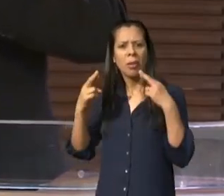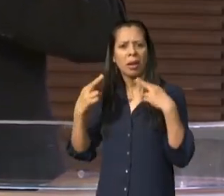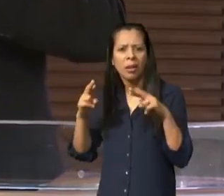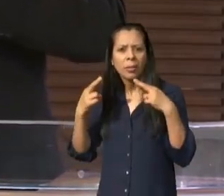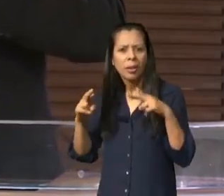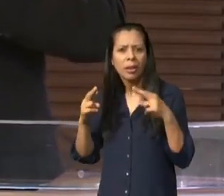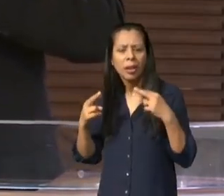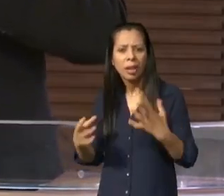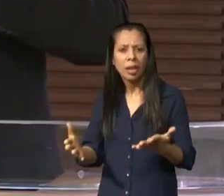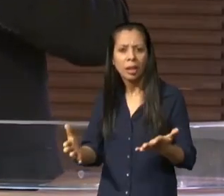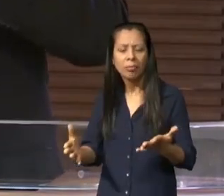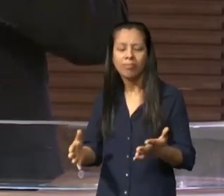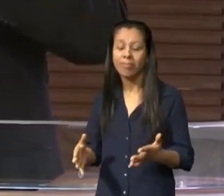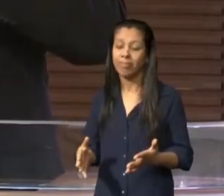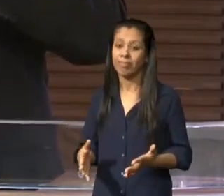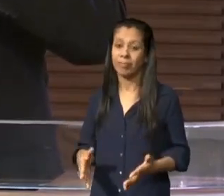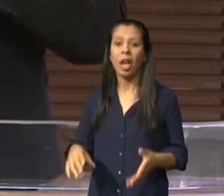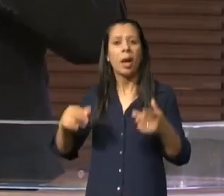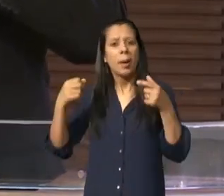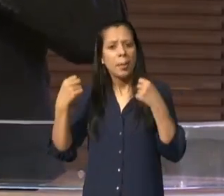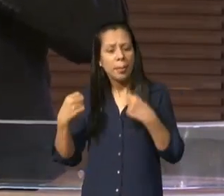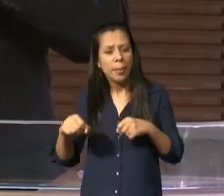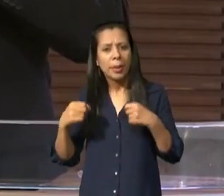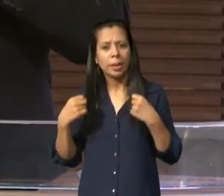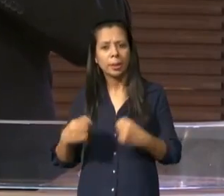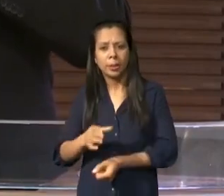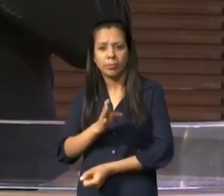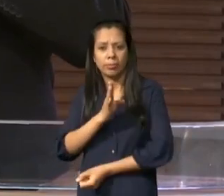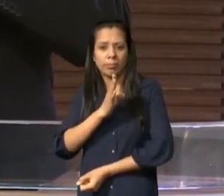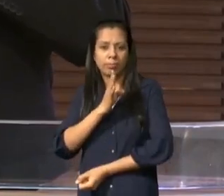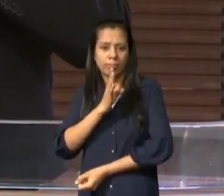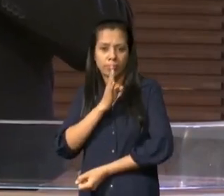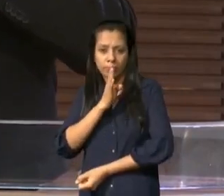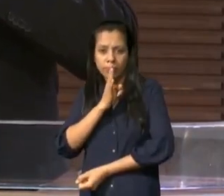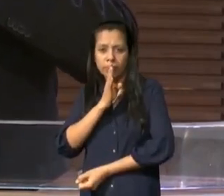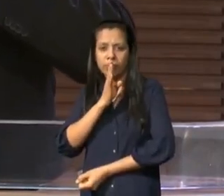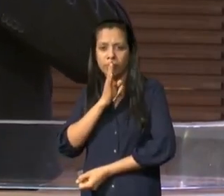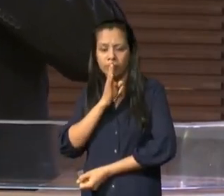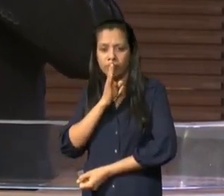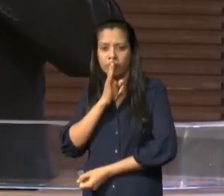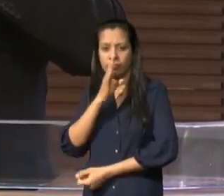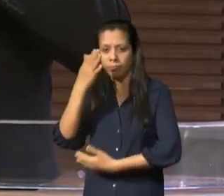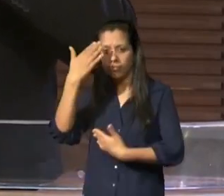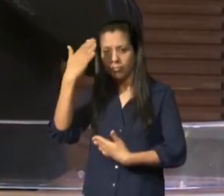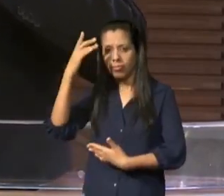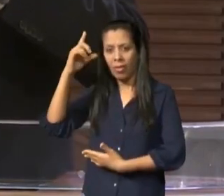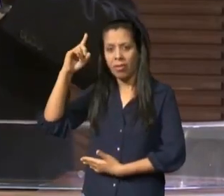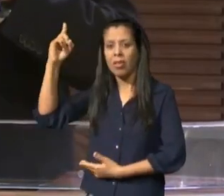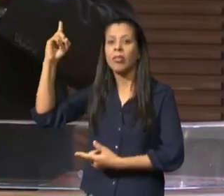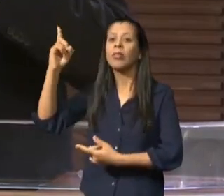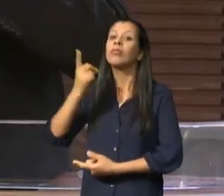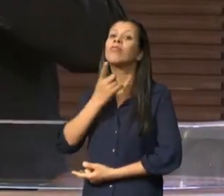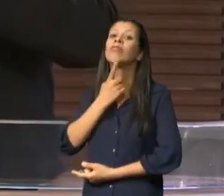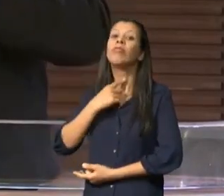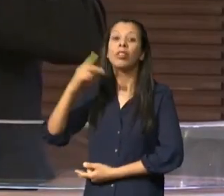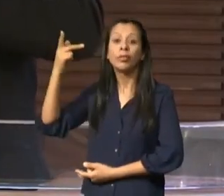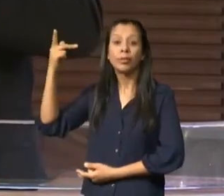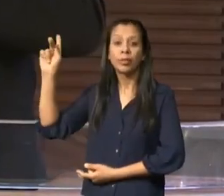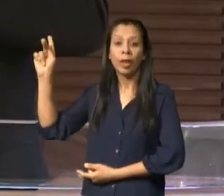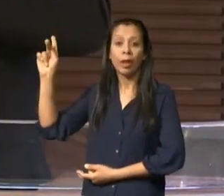é a mesma coisa que estarmos contra quem deu quem ofertou quem presenteou